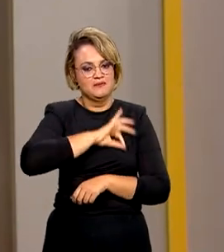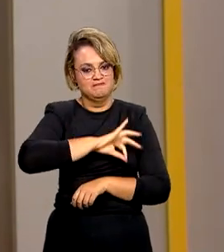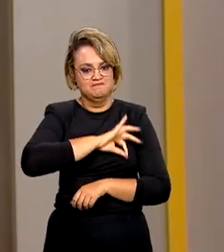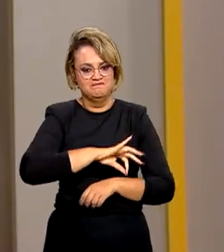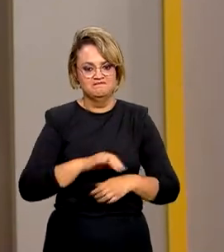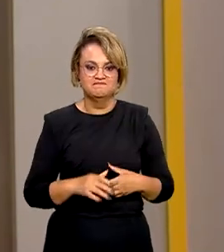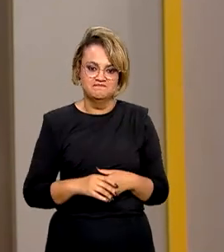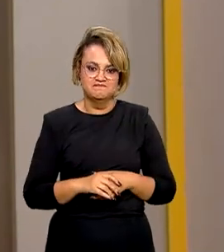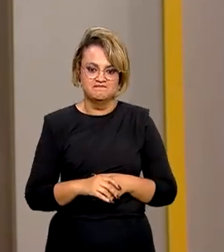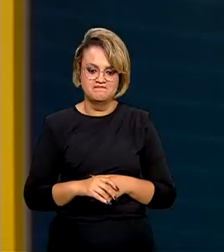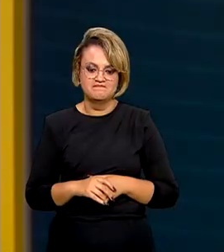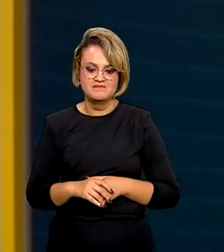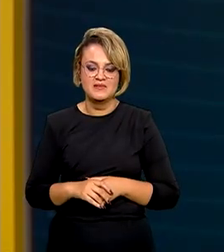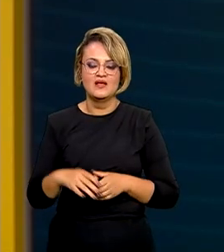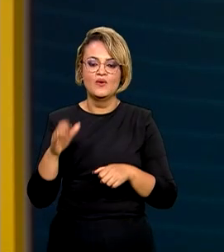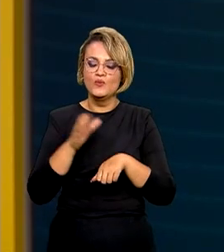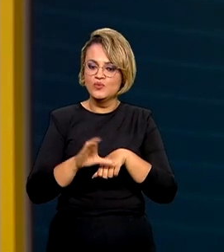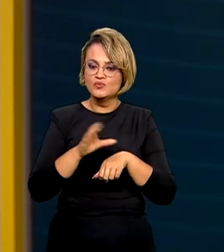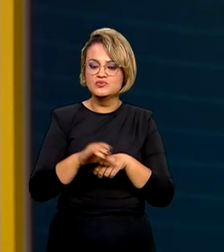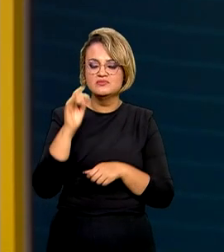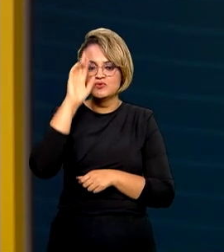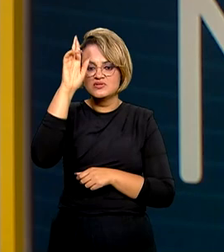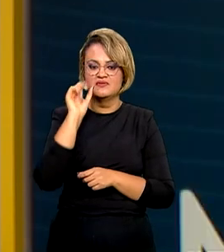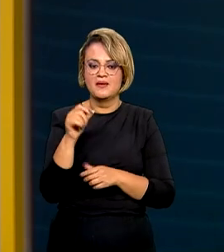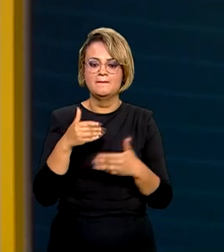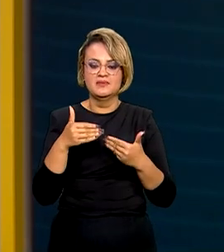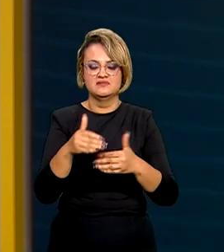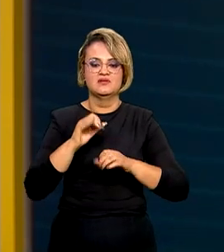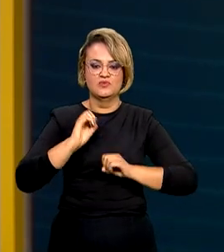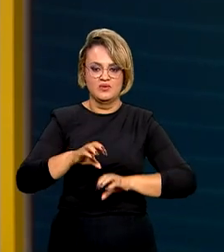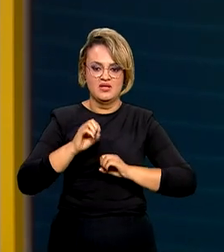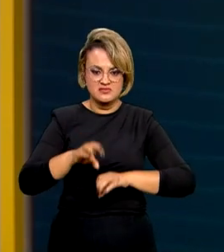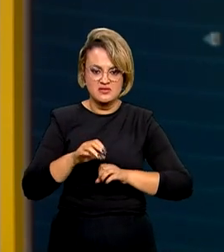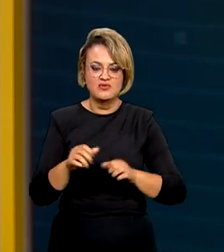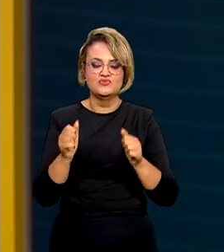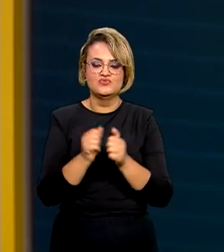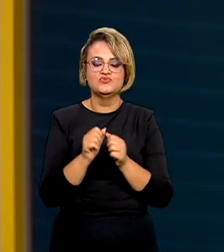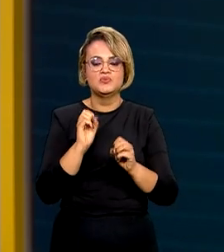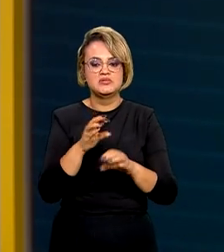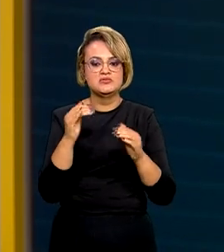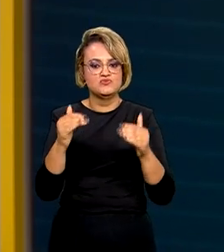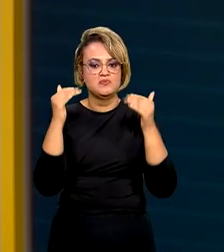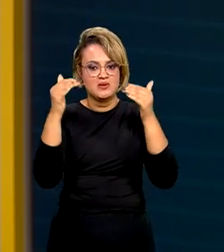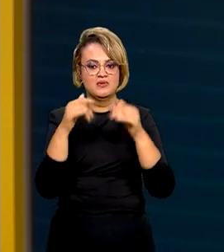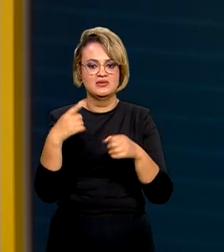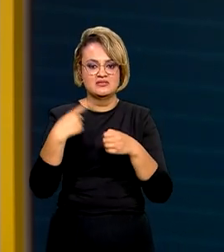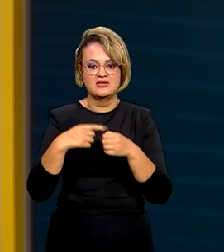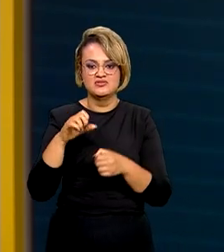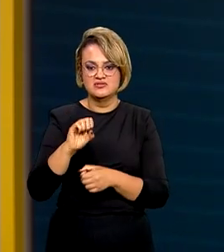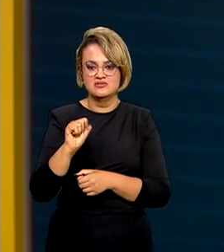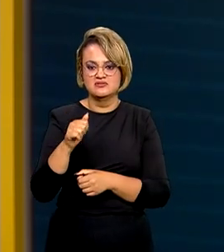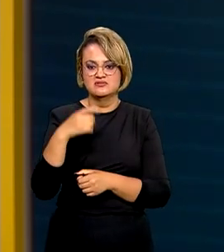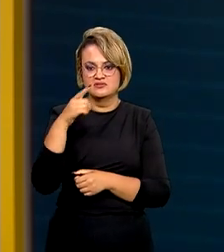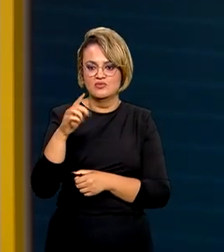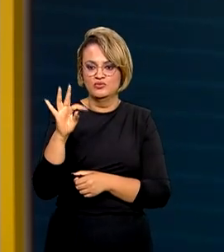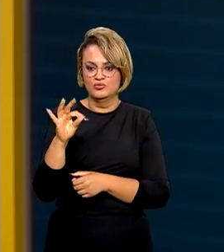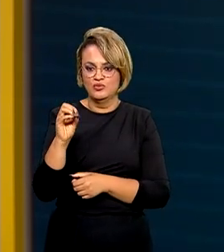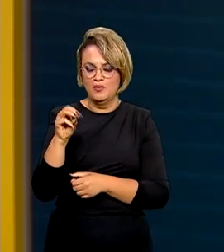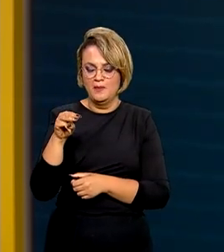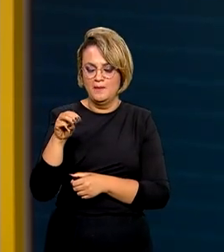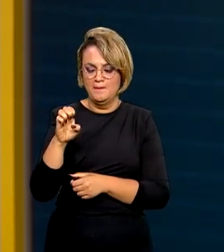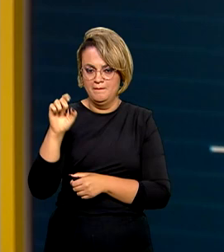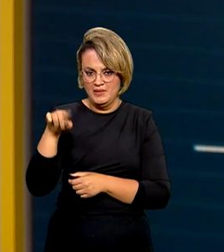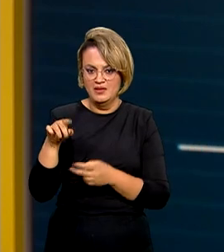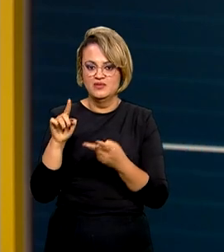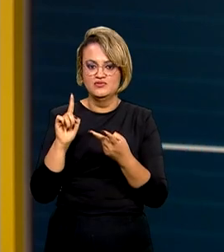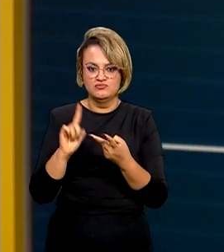familiar. Os cursos são promovidos pelo Ministério da Educação e Ensino Superior de São Tomé e Príncipe em conjunto